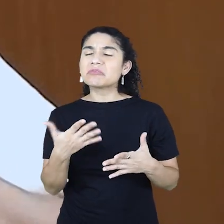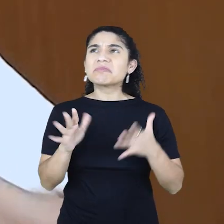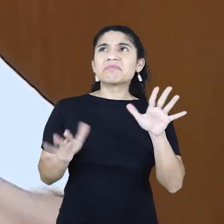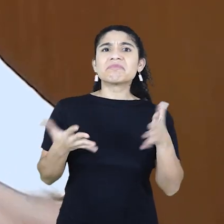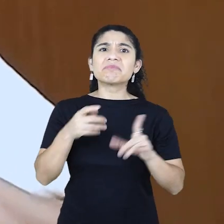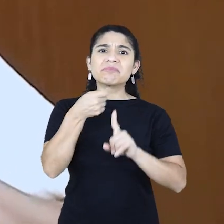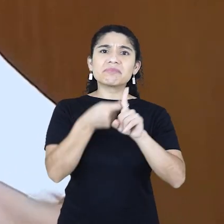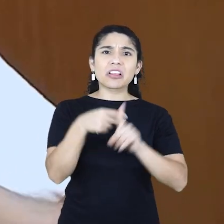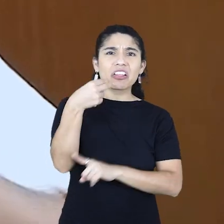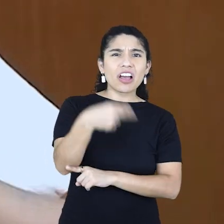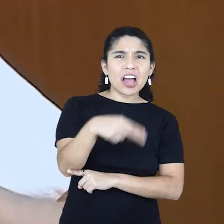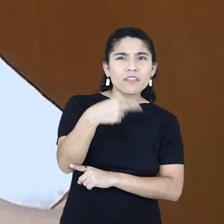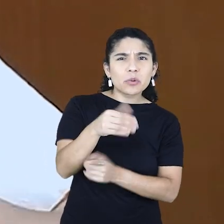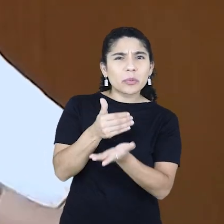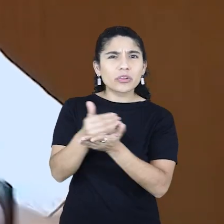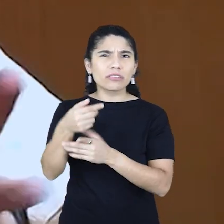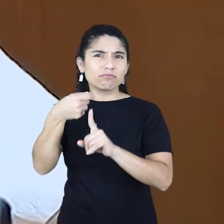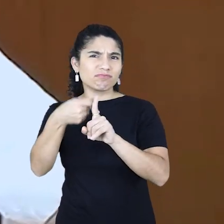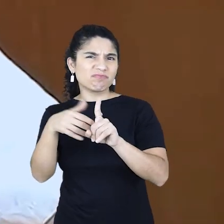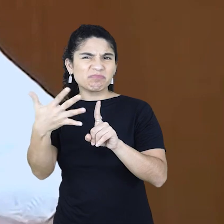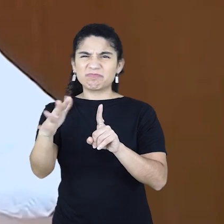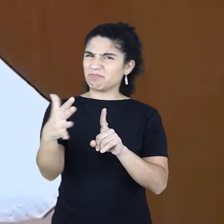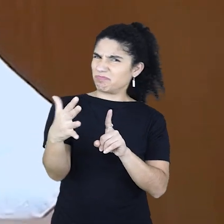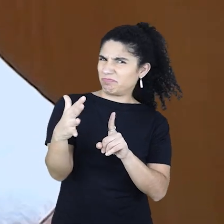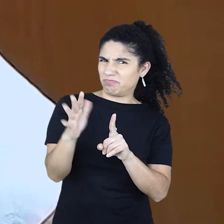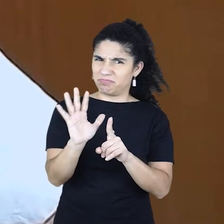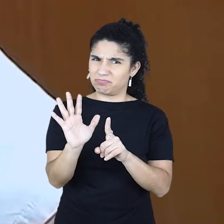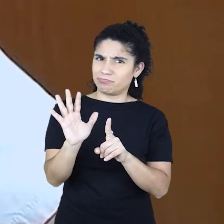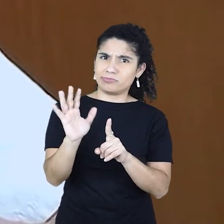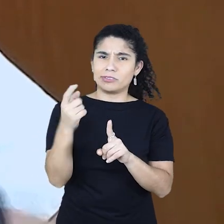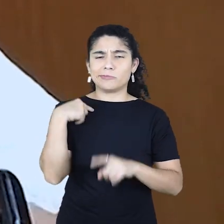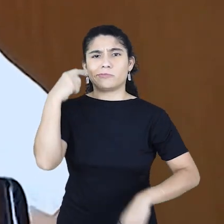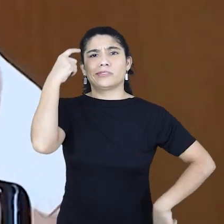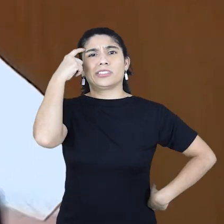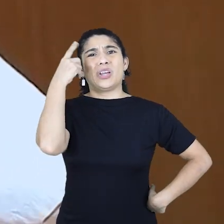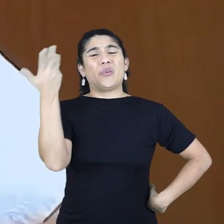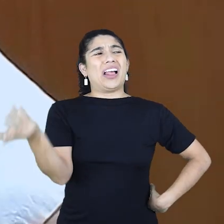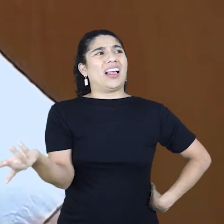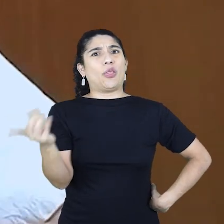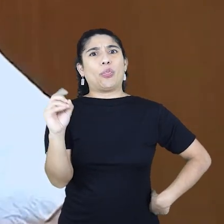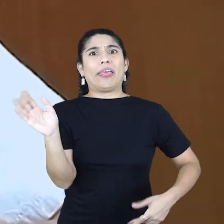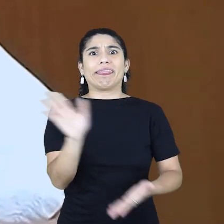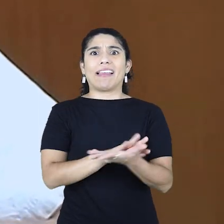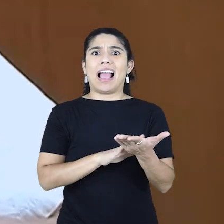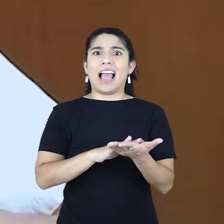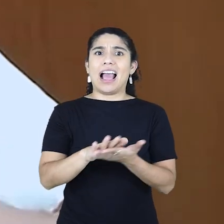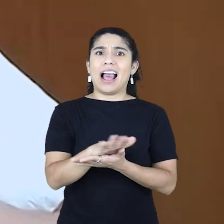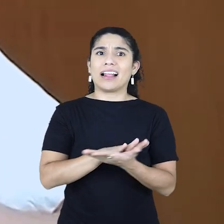início de novembro, salvo engano, eu recebo uma ligação dele. E eu penso, ué,